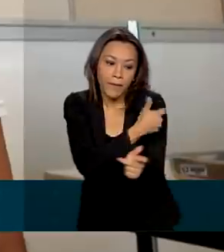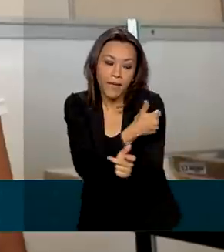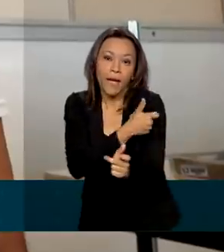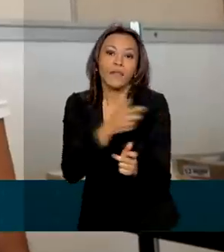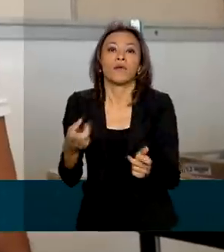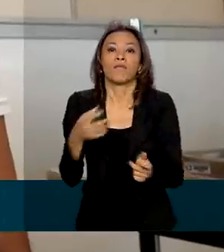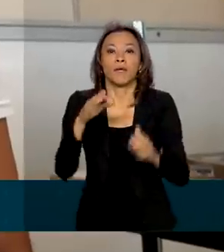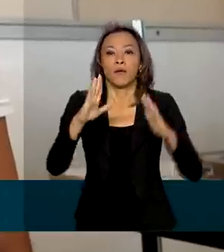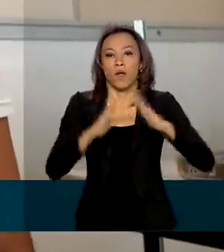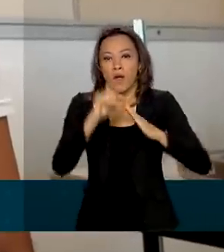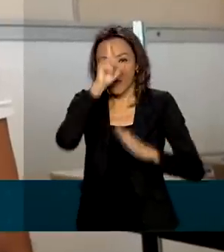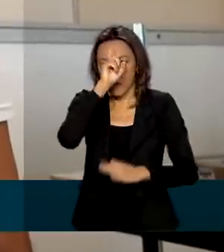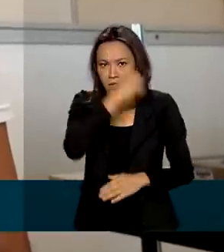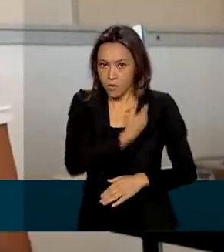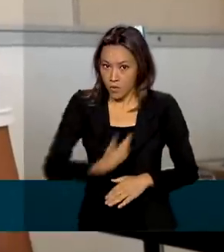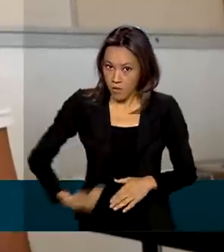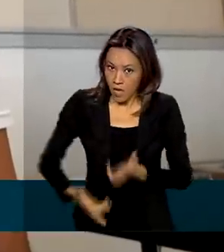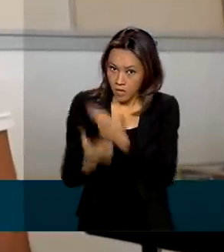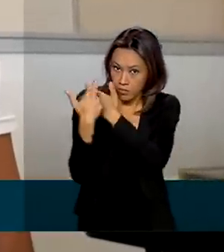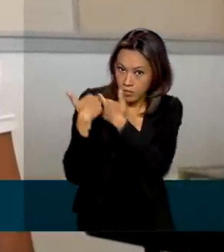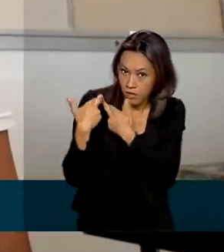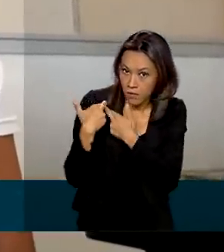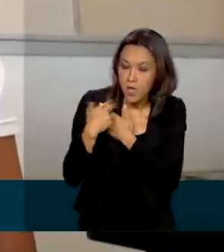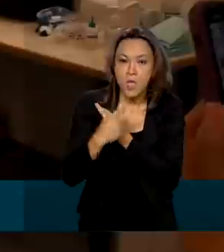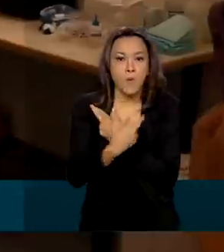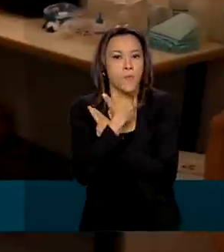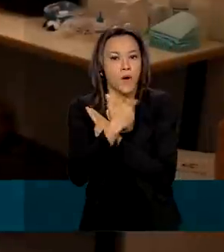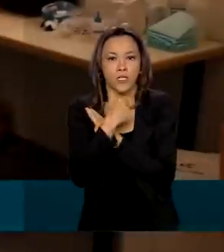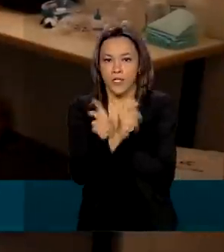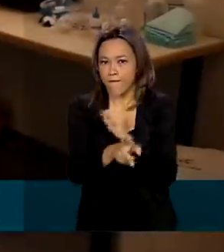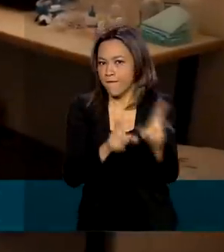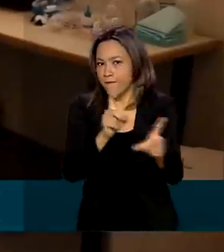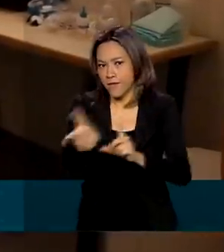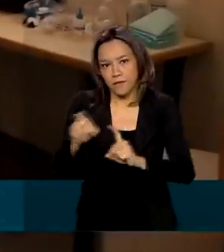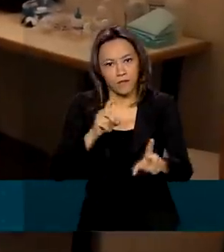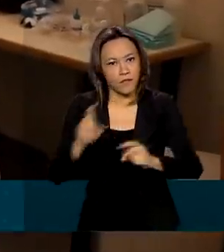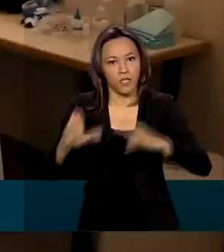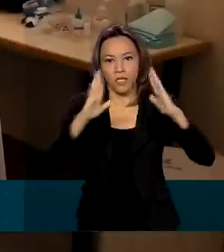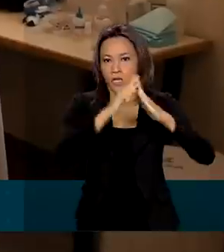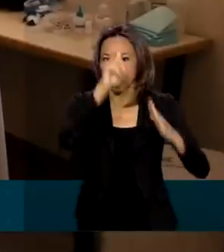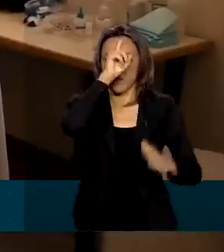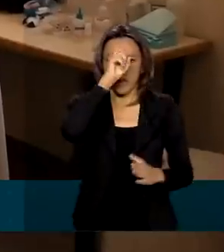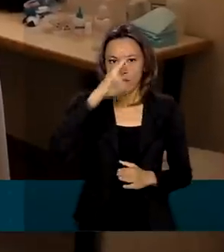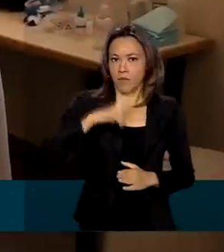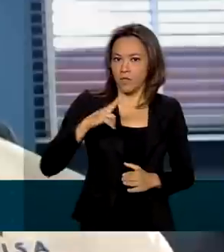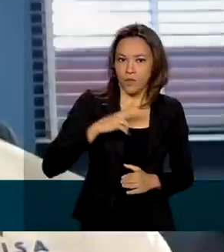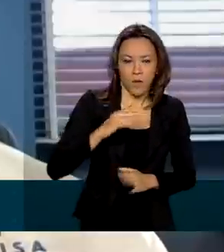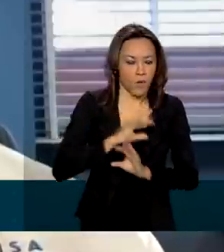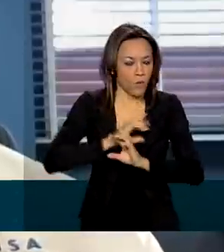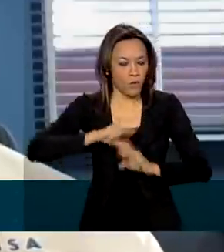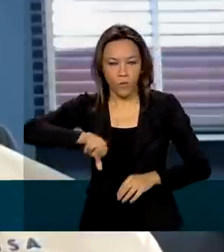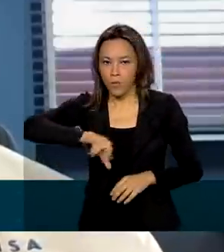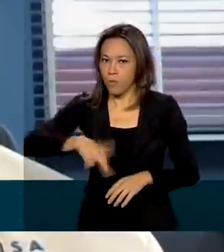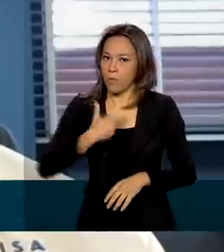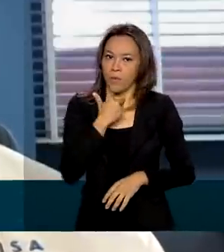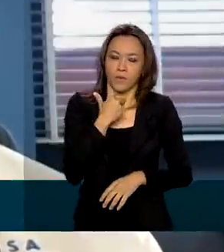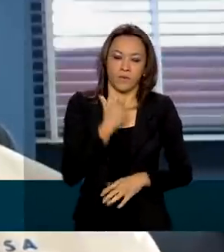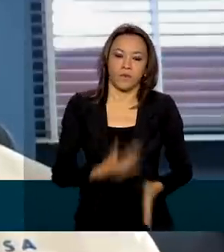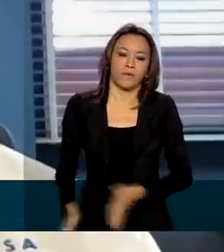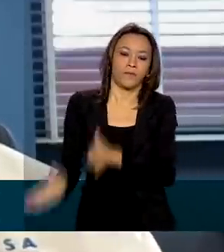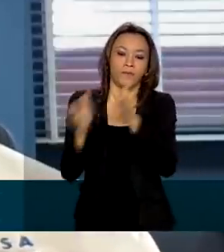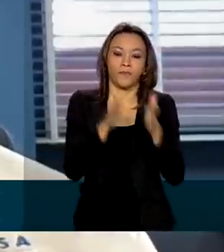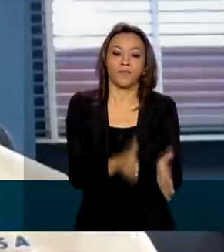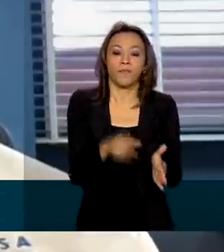do poder público. Não podem ser vendidas em hospitais privados ou clínicas. A vacina para a